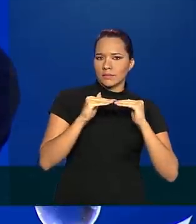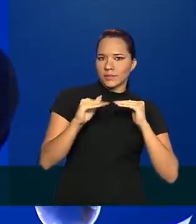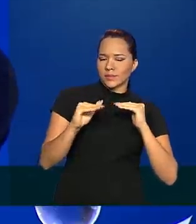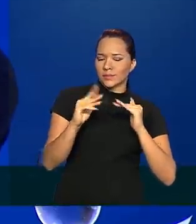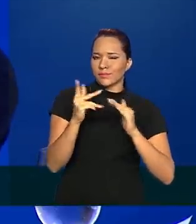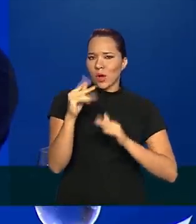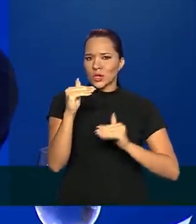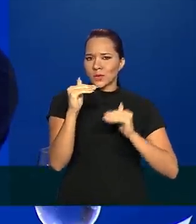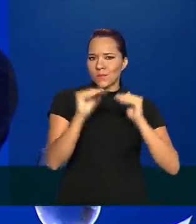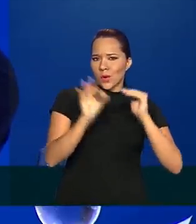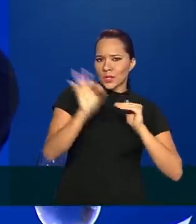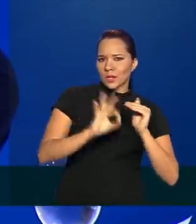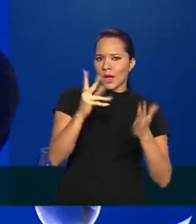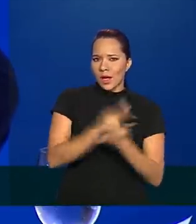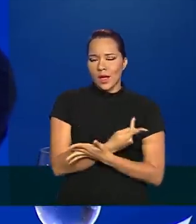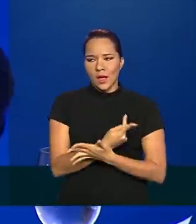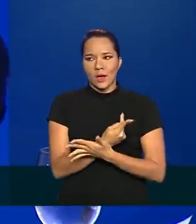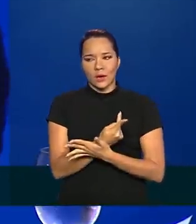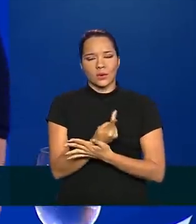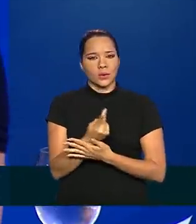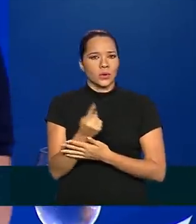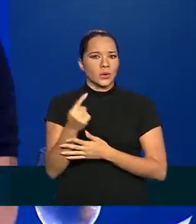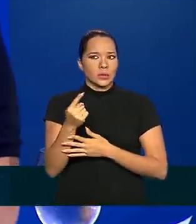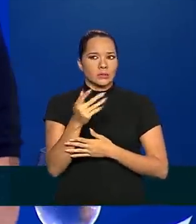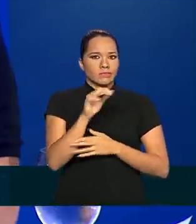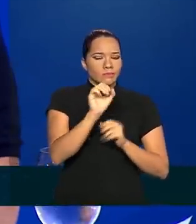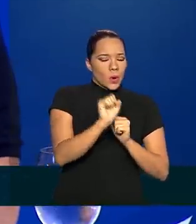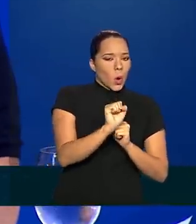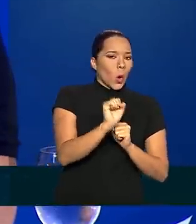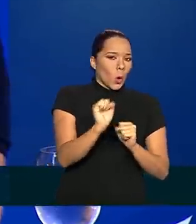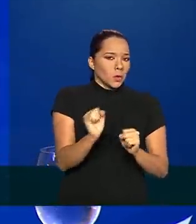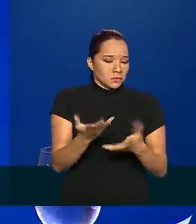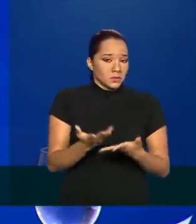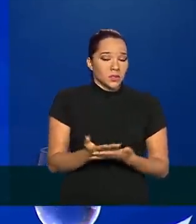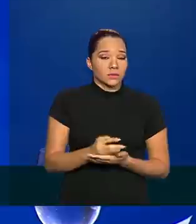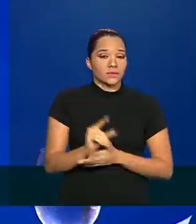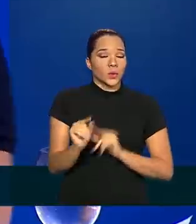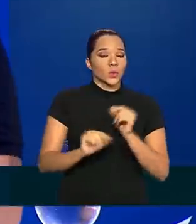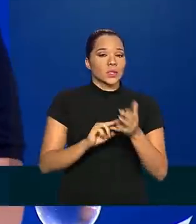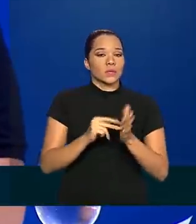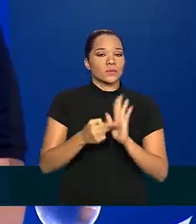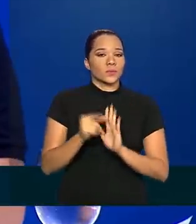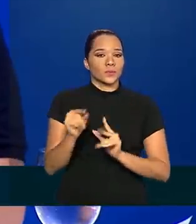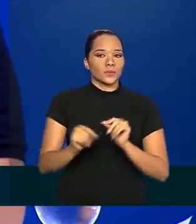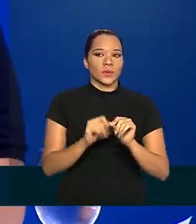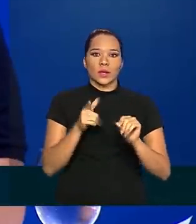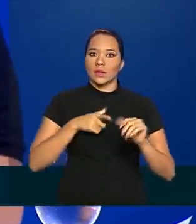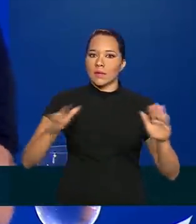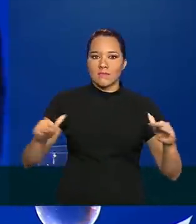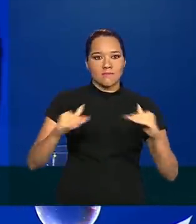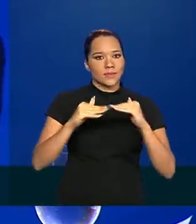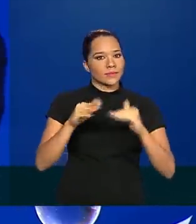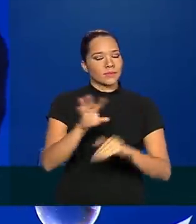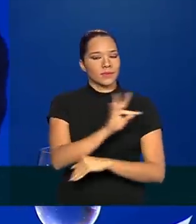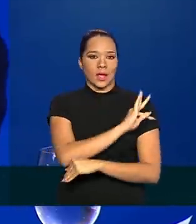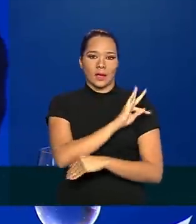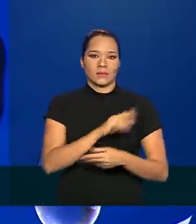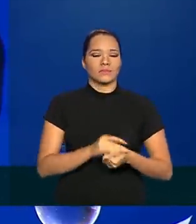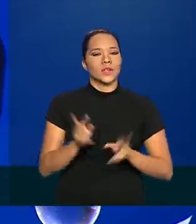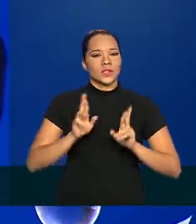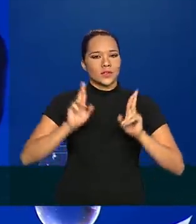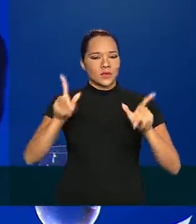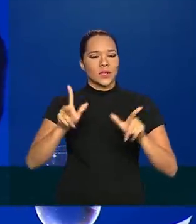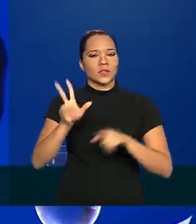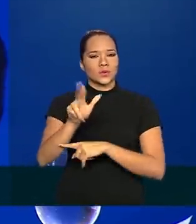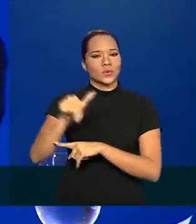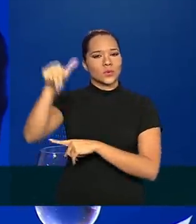erro associada com aquele 9, tem uma margem de erro associada com aquele 8. O que significa que há empate técnico, muito diferente do caso